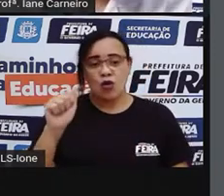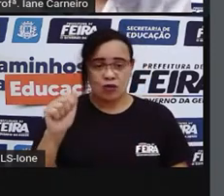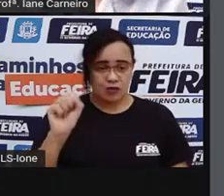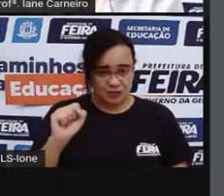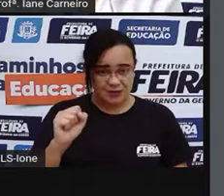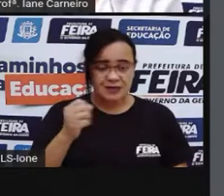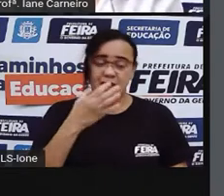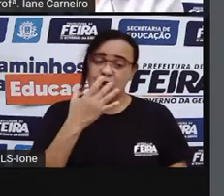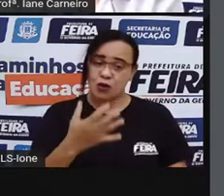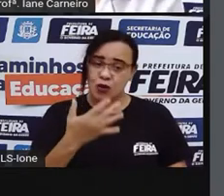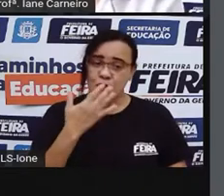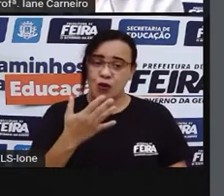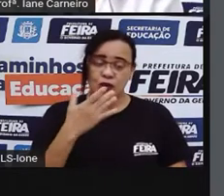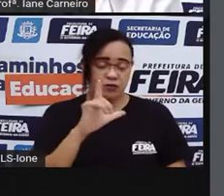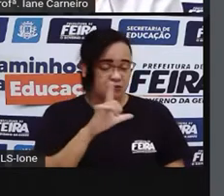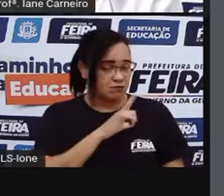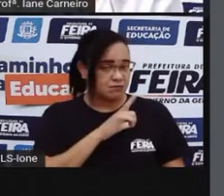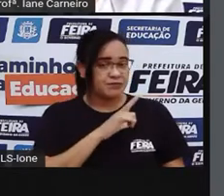na cor.